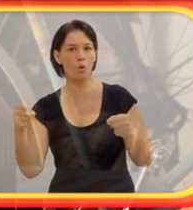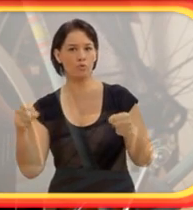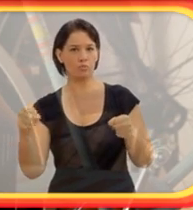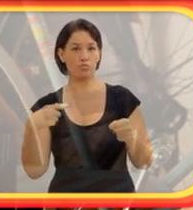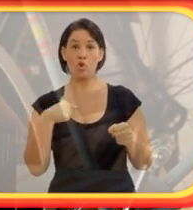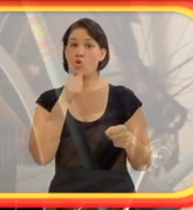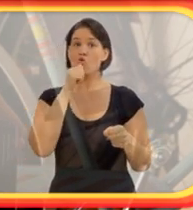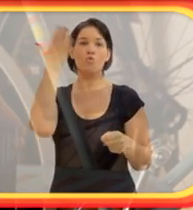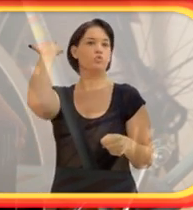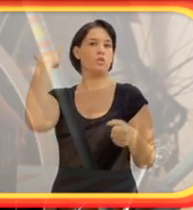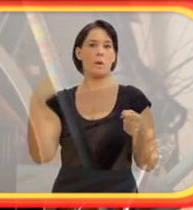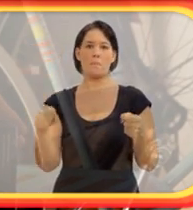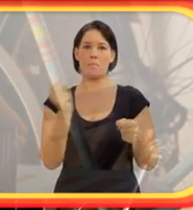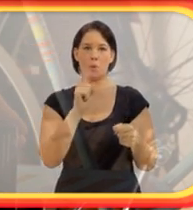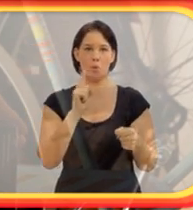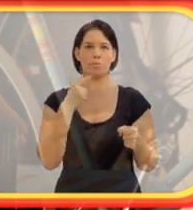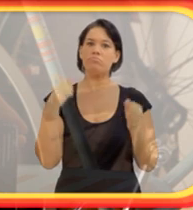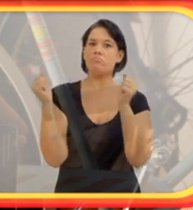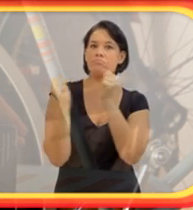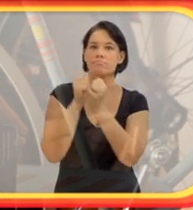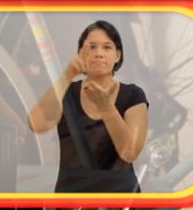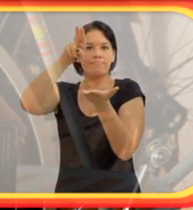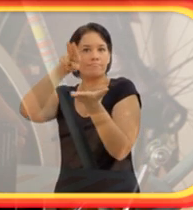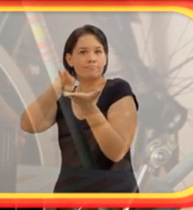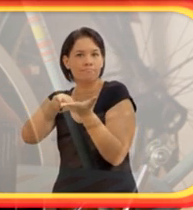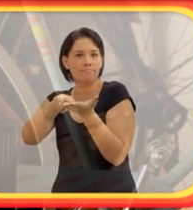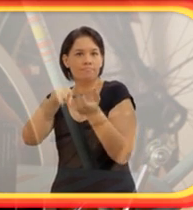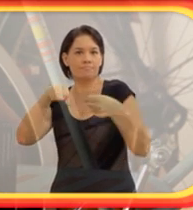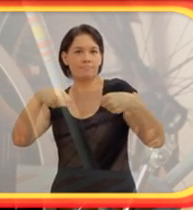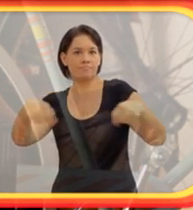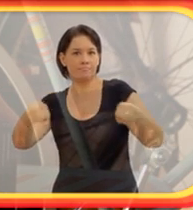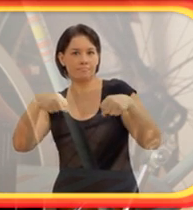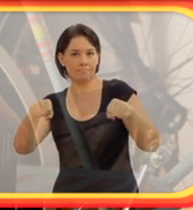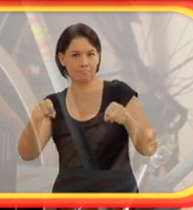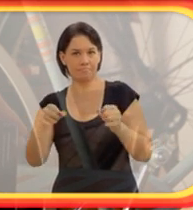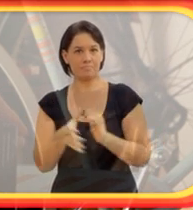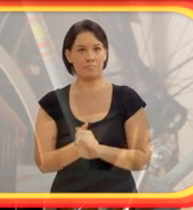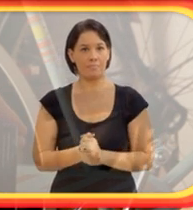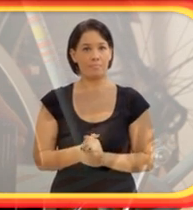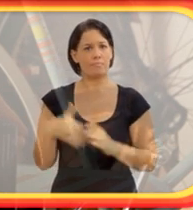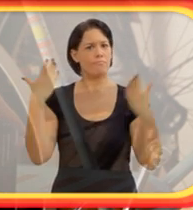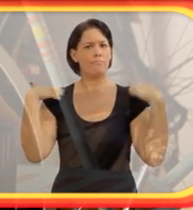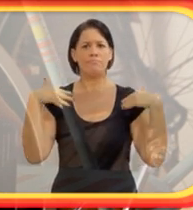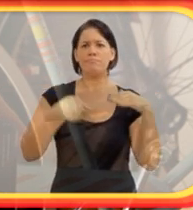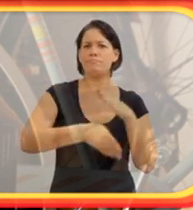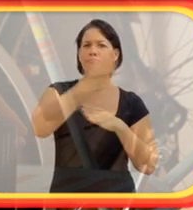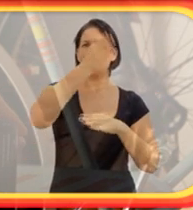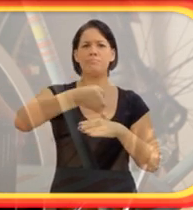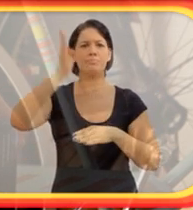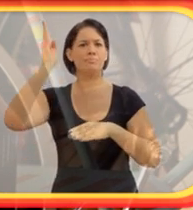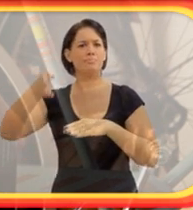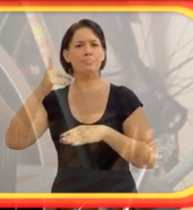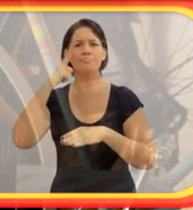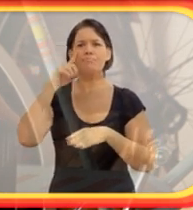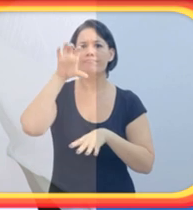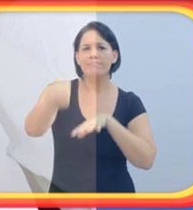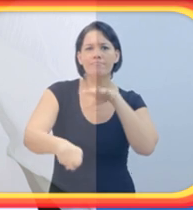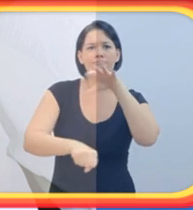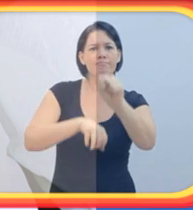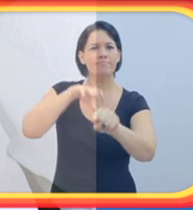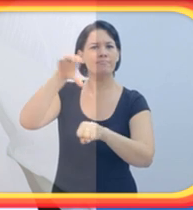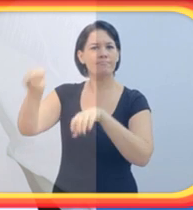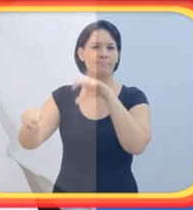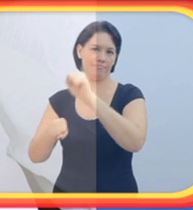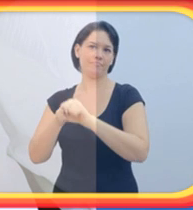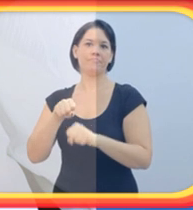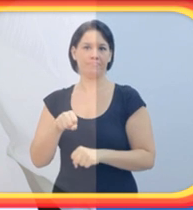como se dizia antigamente, né? Caçar as meninas. E eu encontrei uma moça lá, que